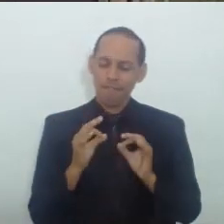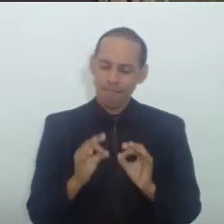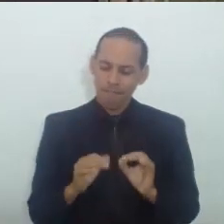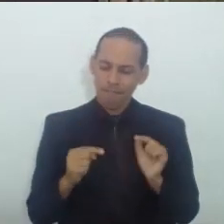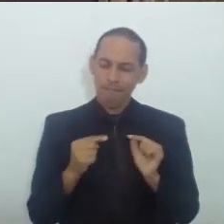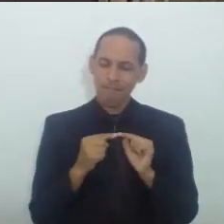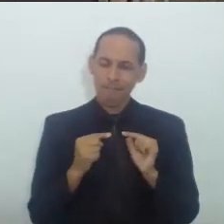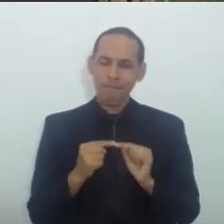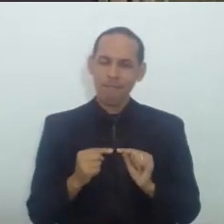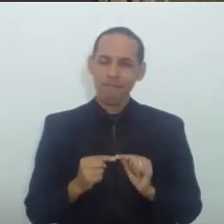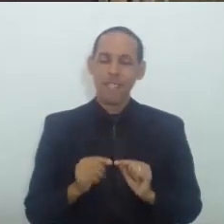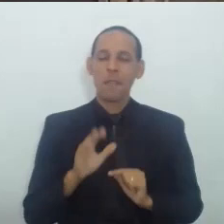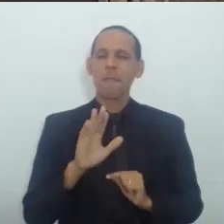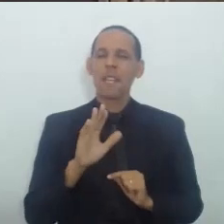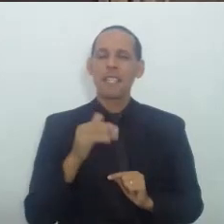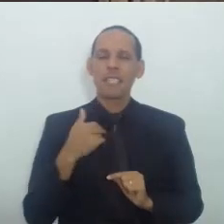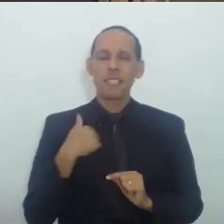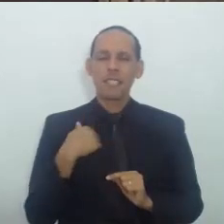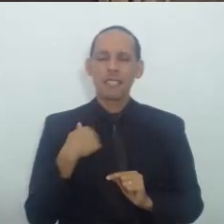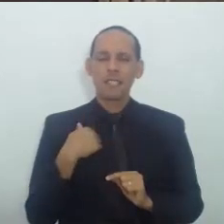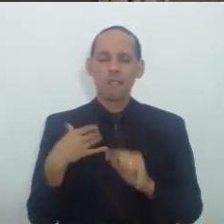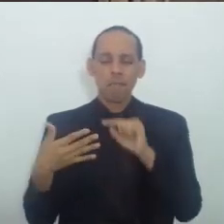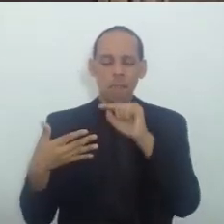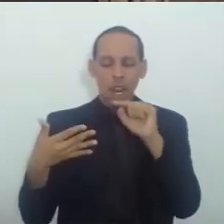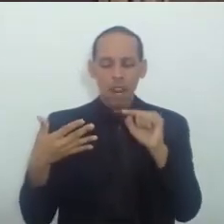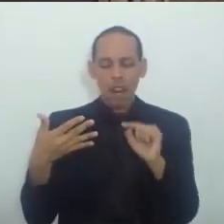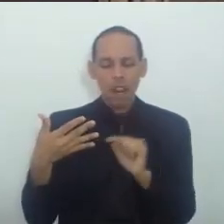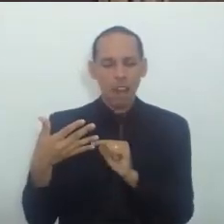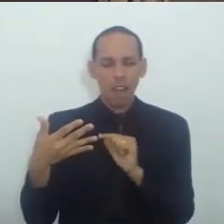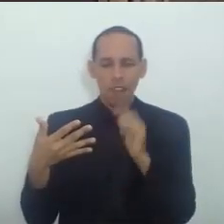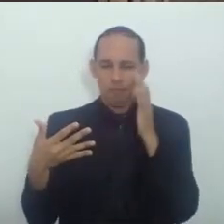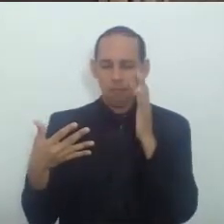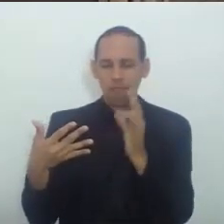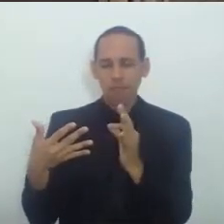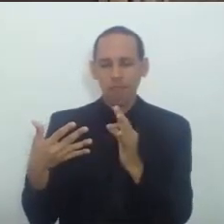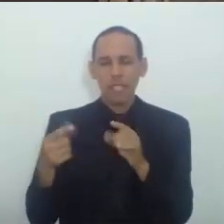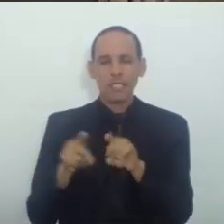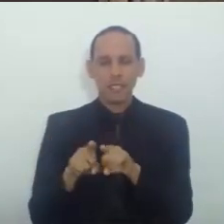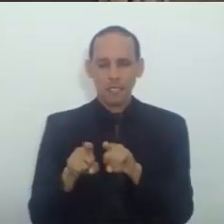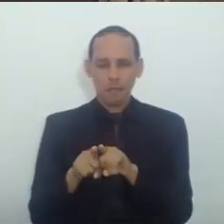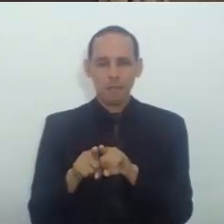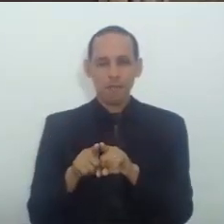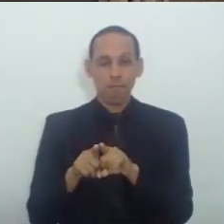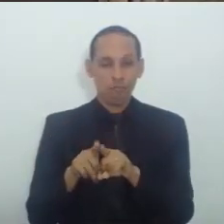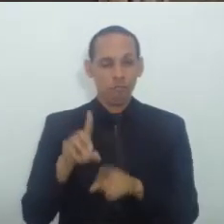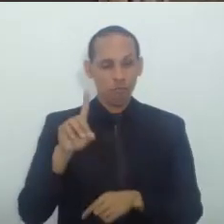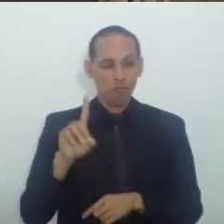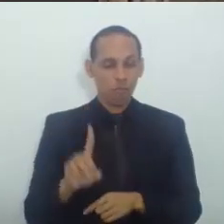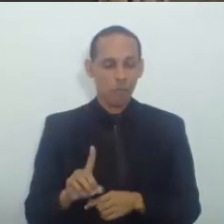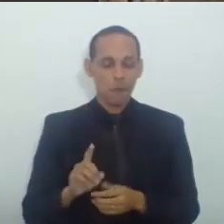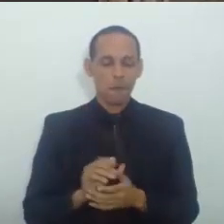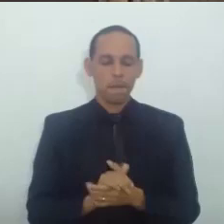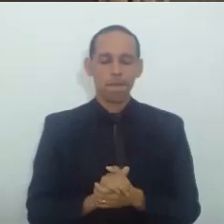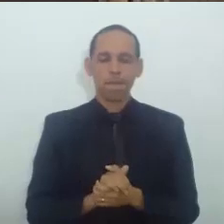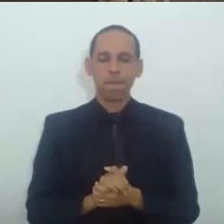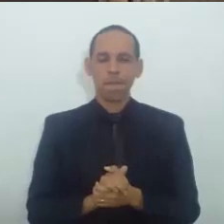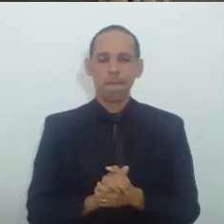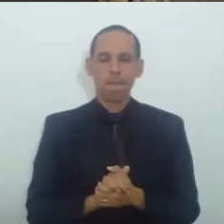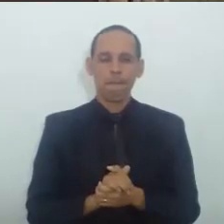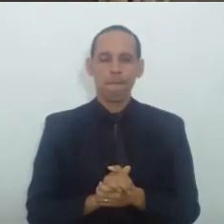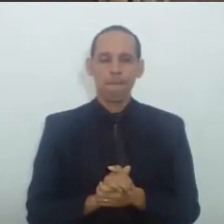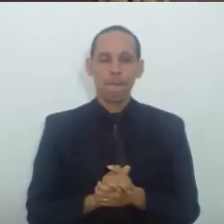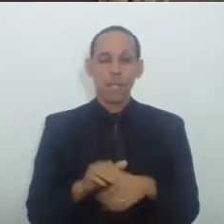Mas eu gostaria De ressaltar Alguns aspectos Do direito Positivo Inclusive Após o